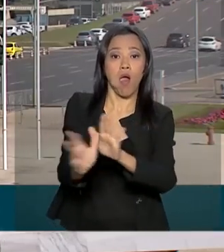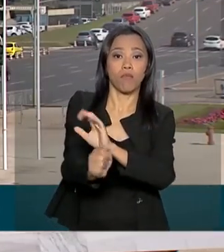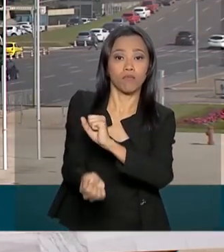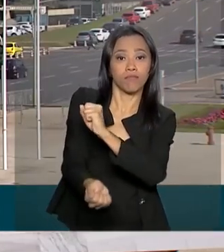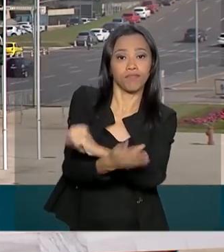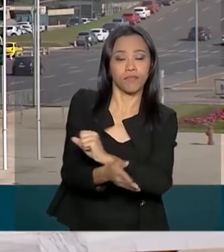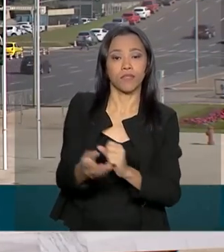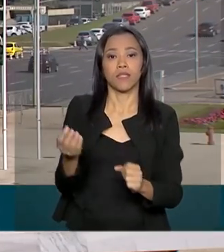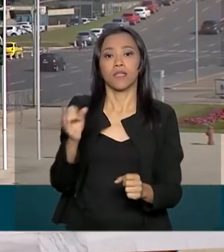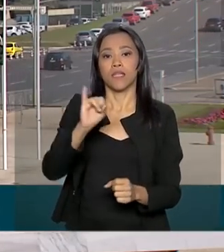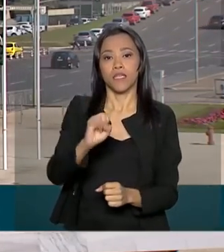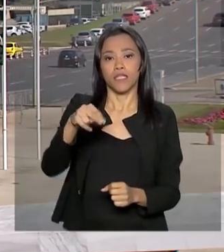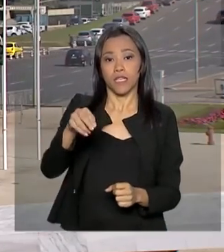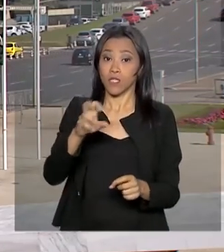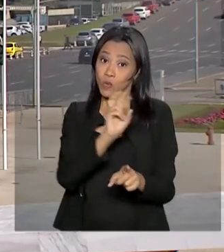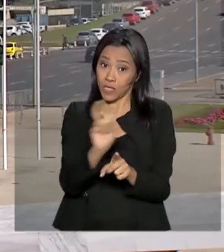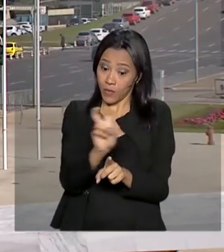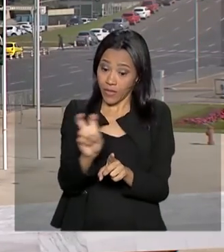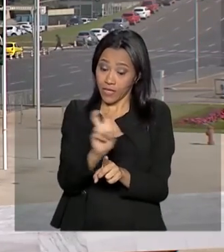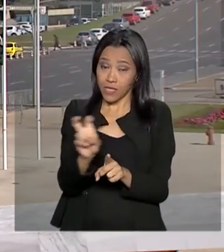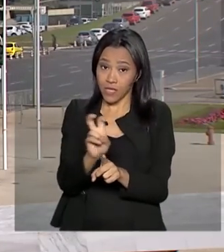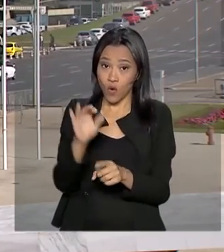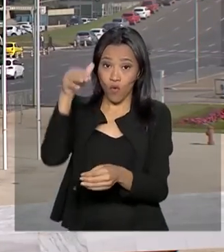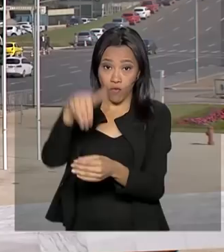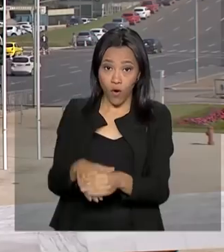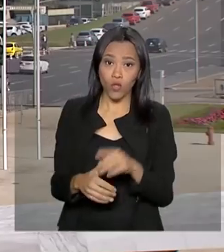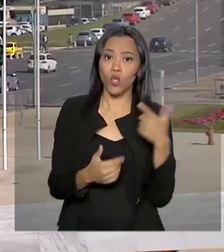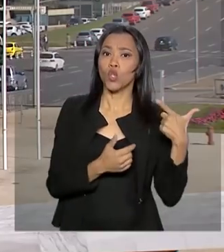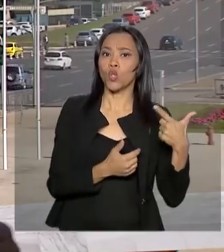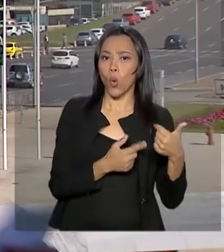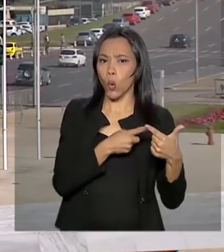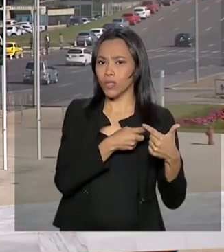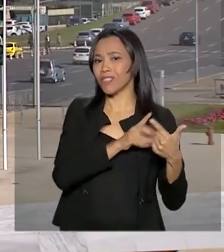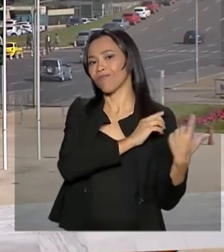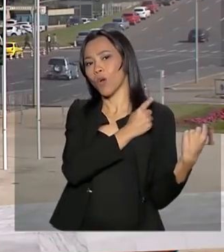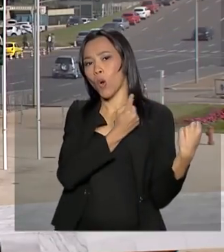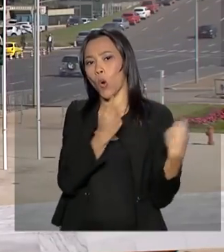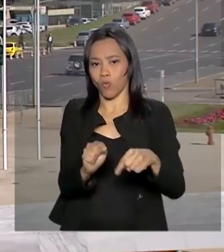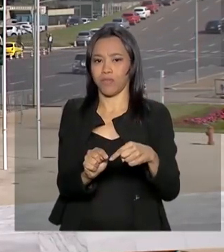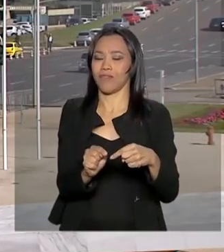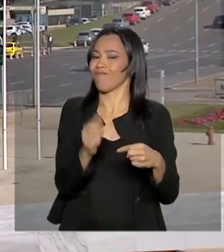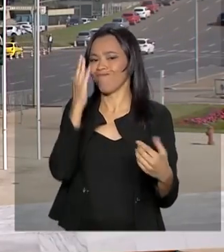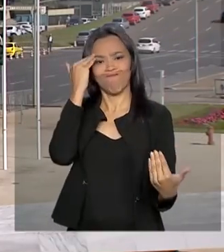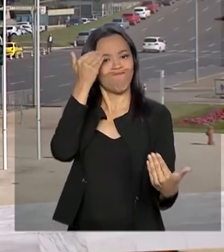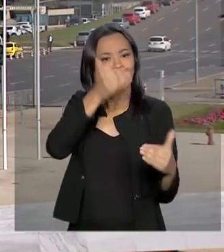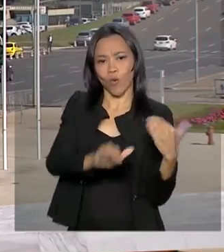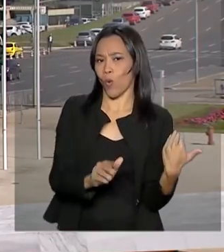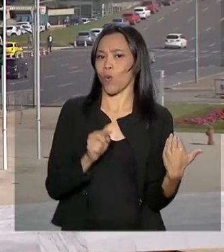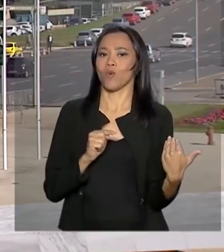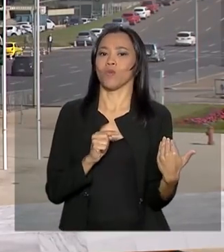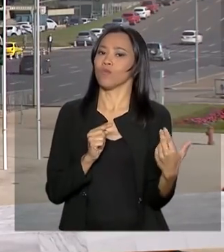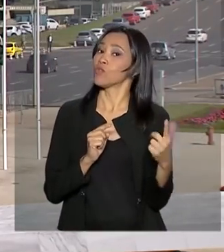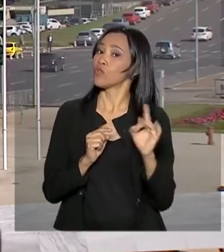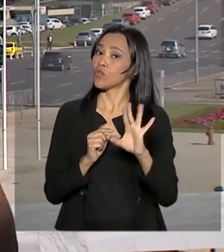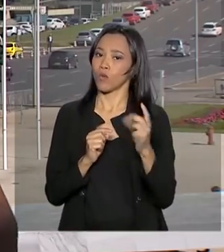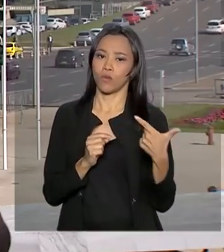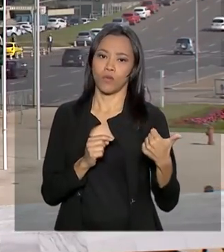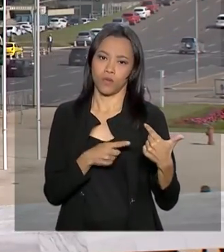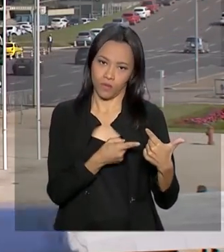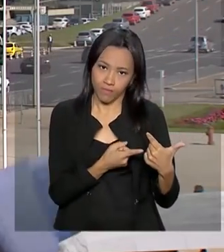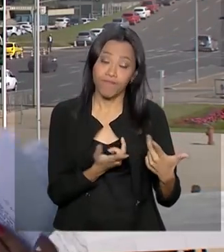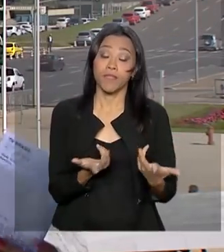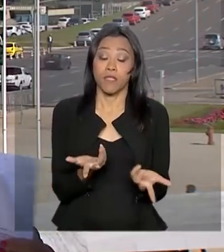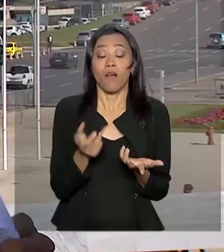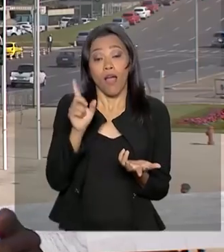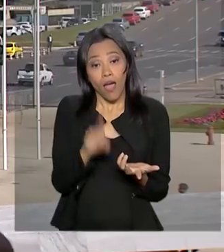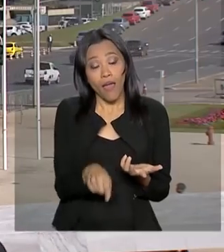com 55 votos. E apenas 12 senadores votaram aí contra essa matéria que seguiu, então, para a sanção presidencial. Ela já é